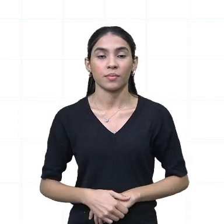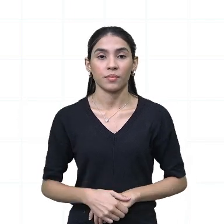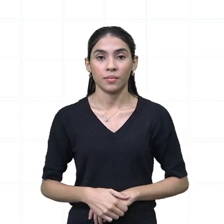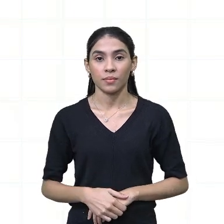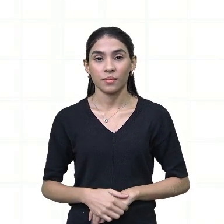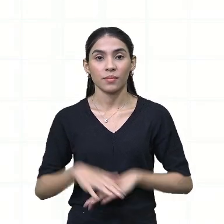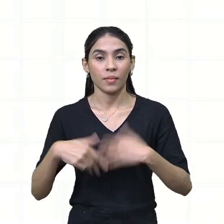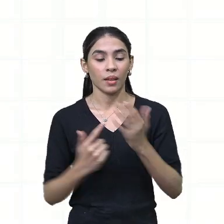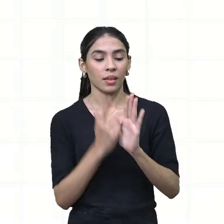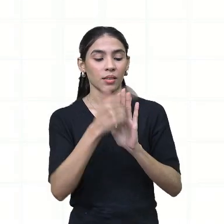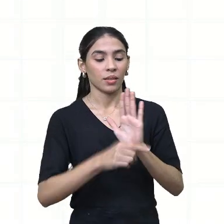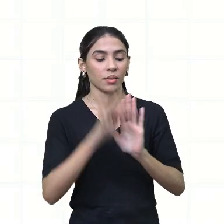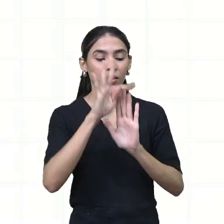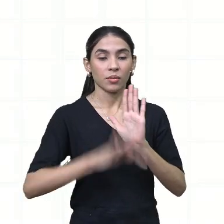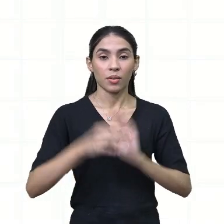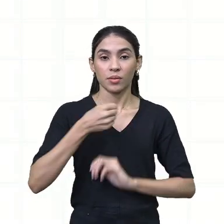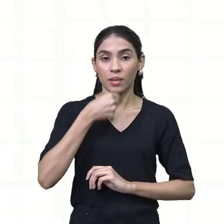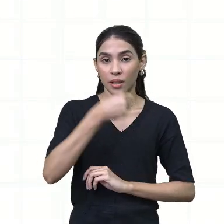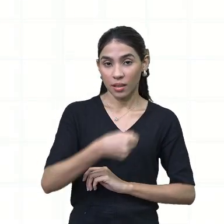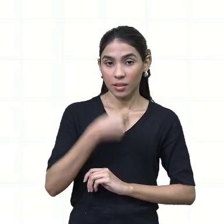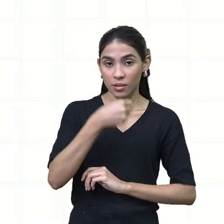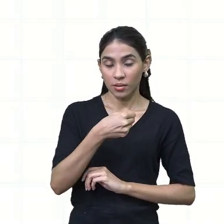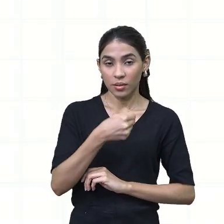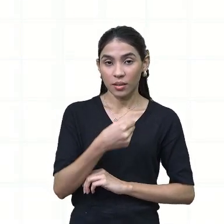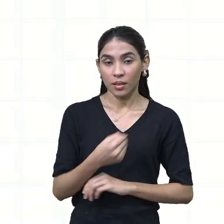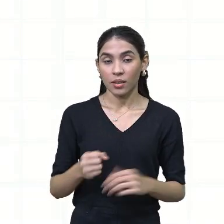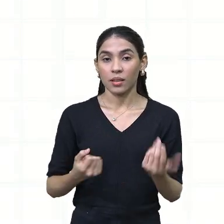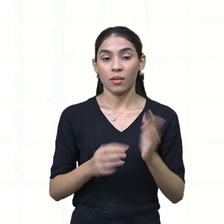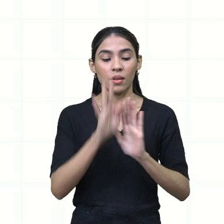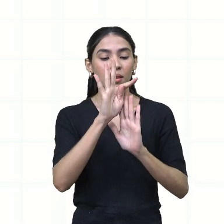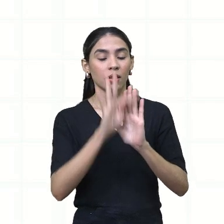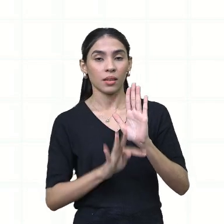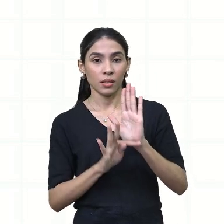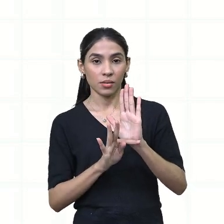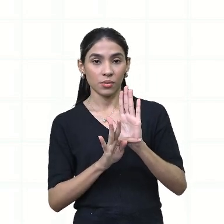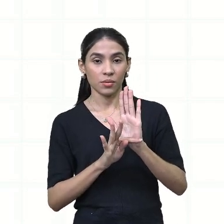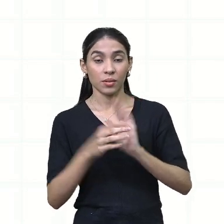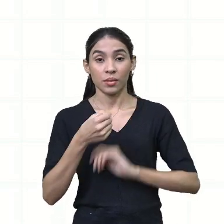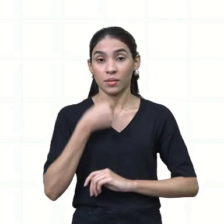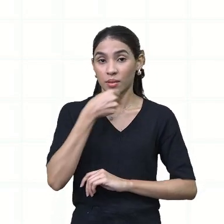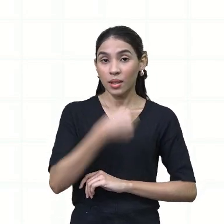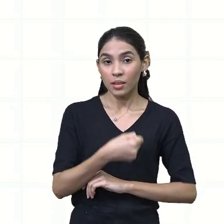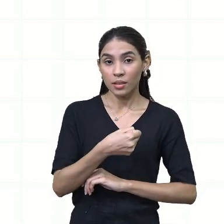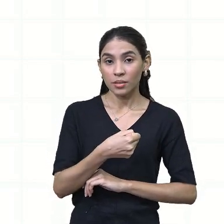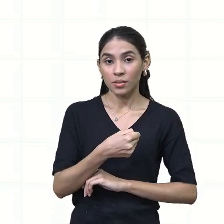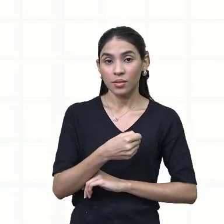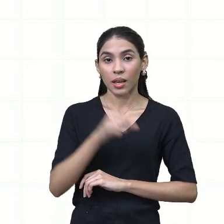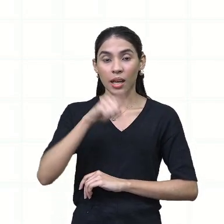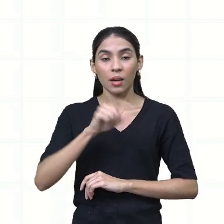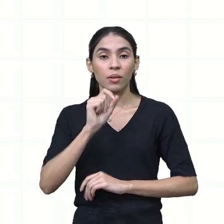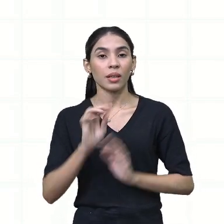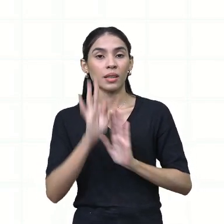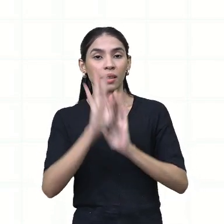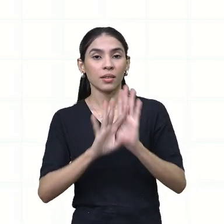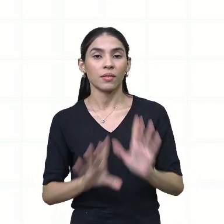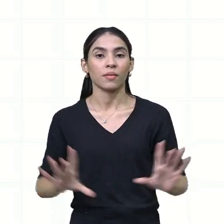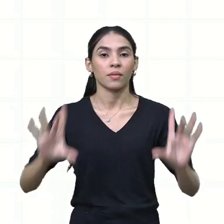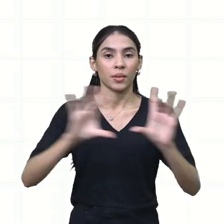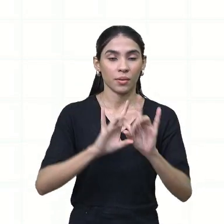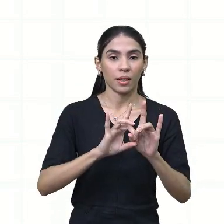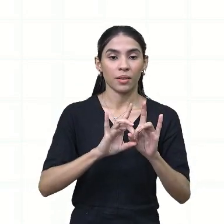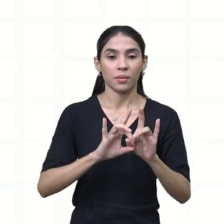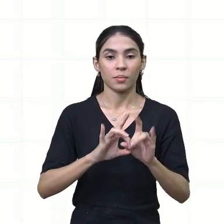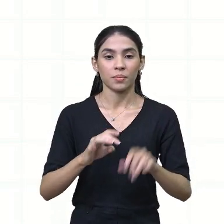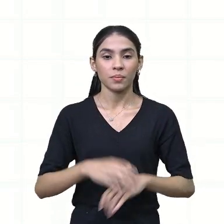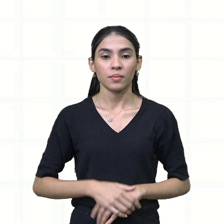Gênero textual jornalístico. Os textos jornalísticos são os textos vinculados pelos,